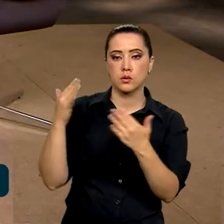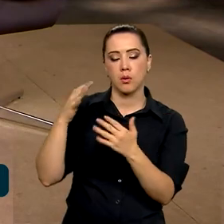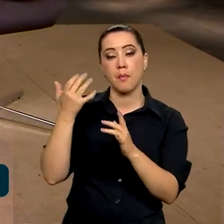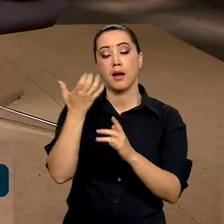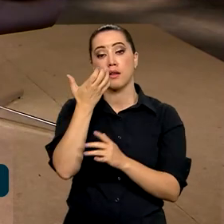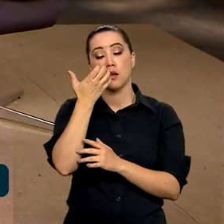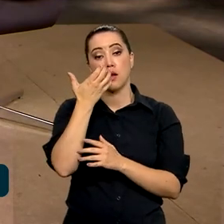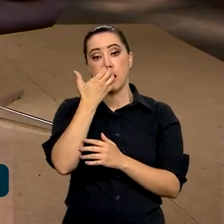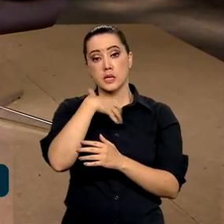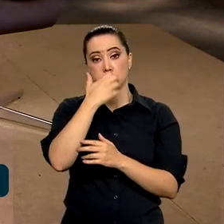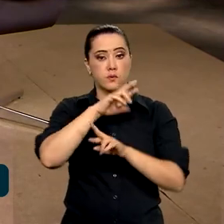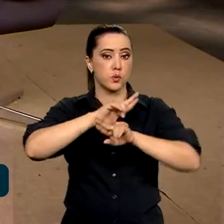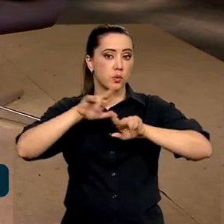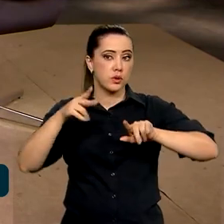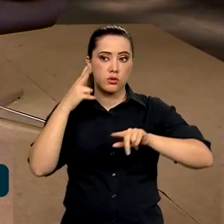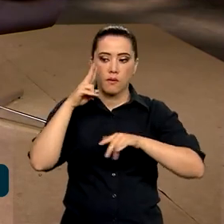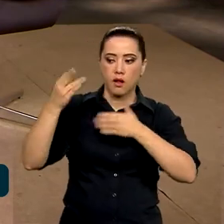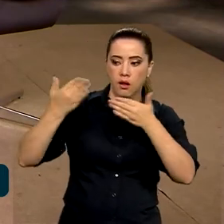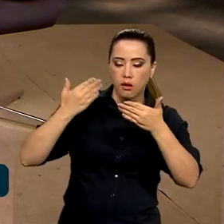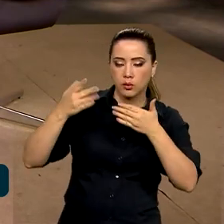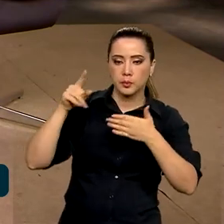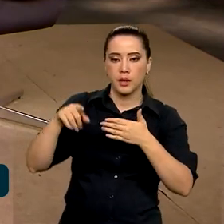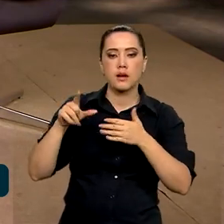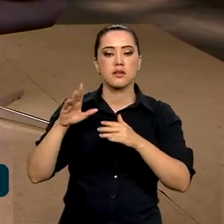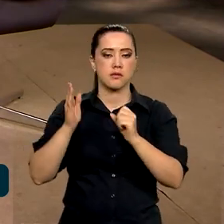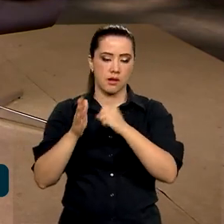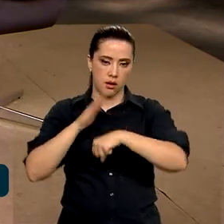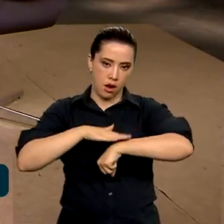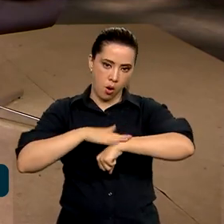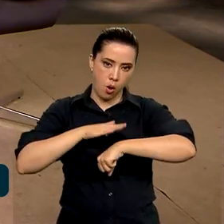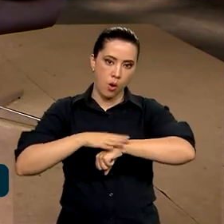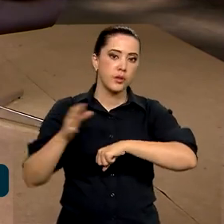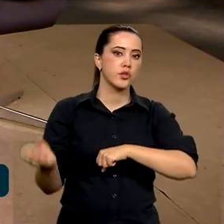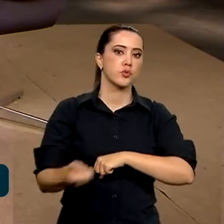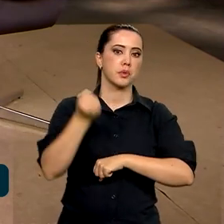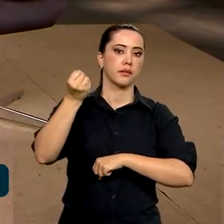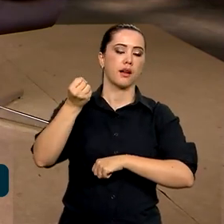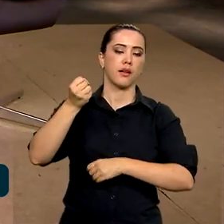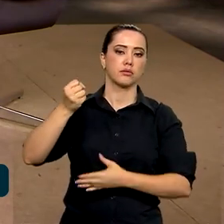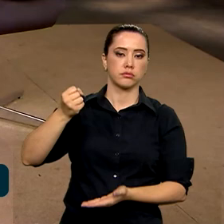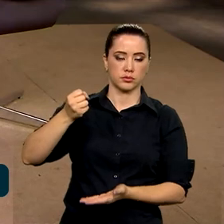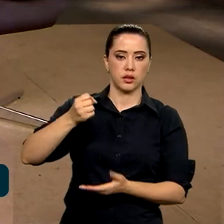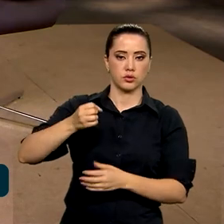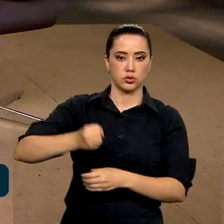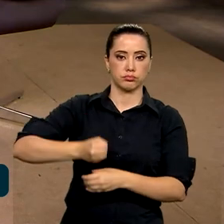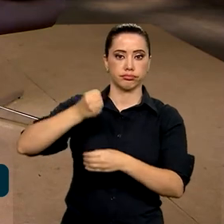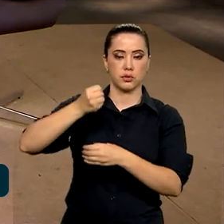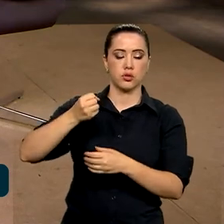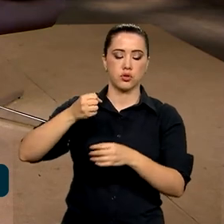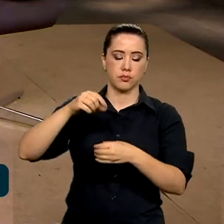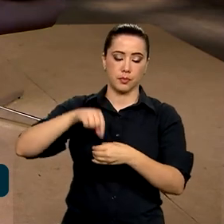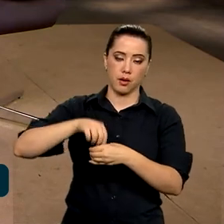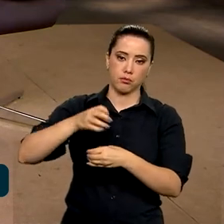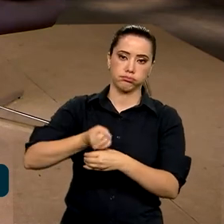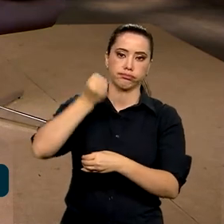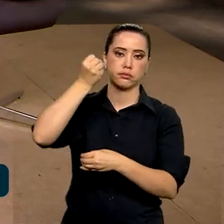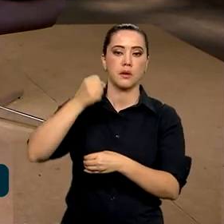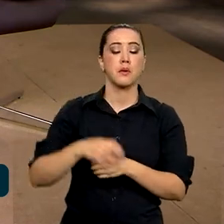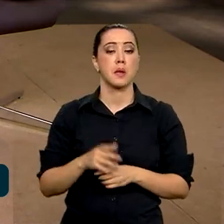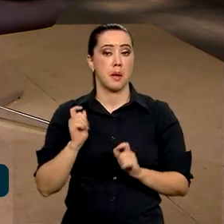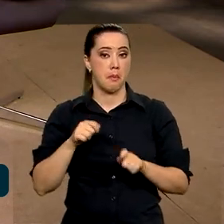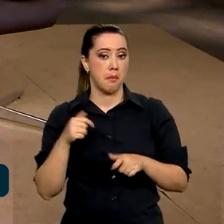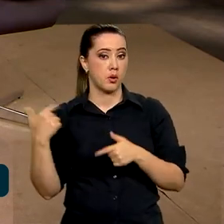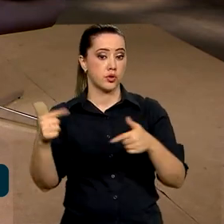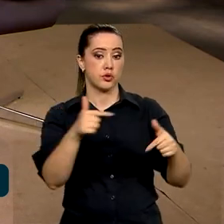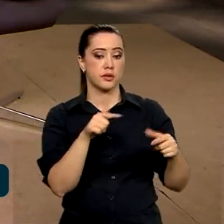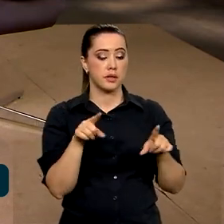safra. Você tem projetos, por exemplo, de internet das coisas, irrigação de precisão. Você pode trabalhar com os talhões,